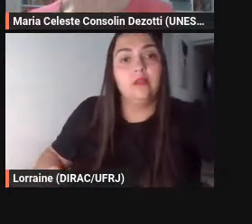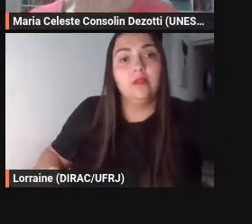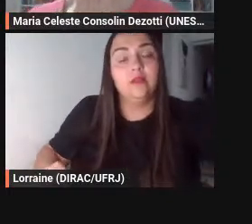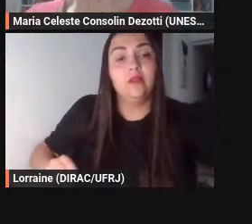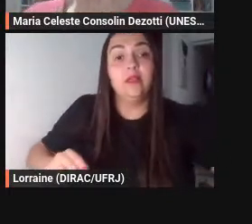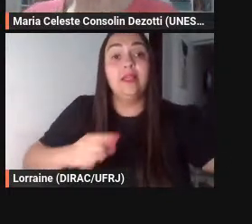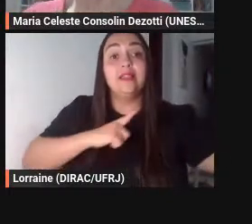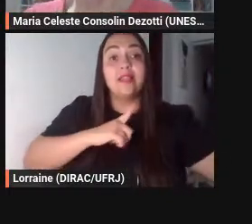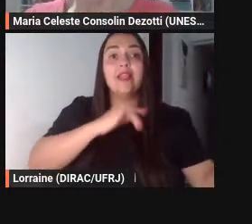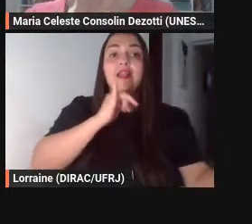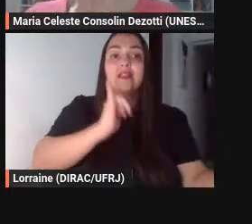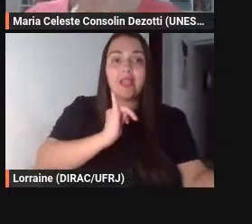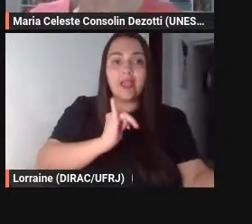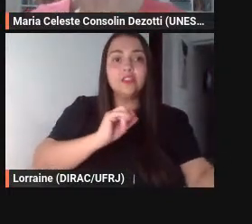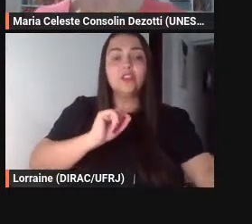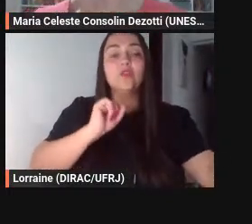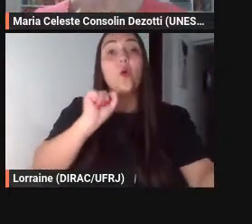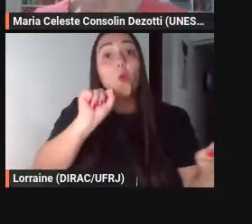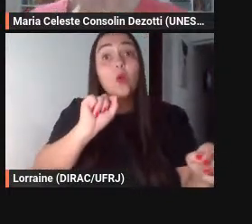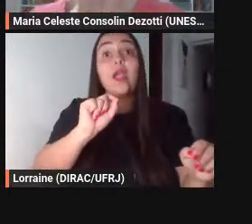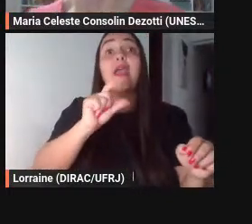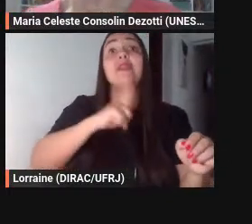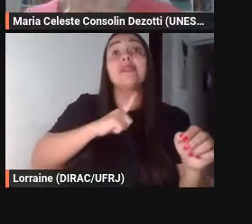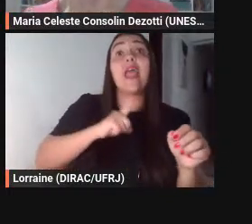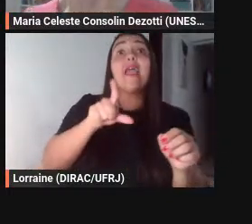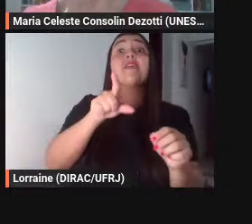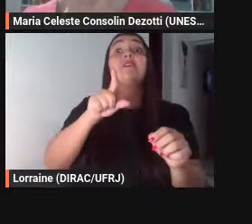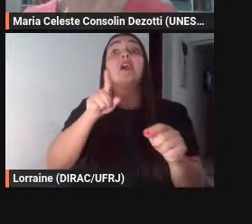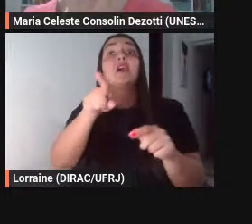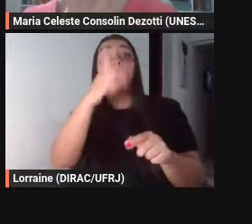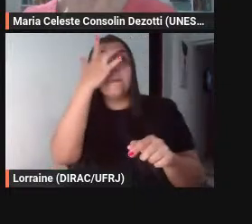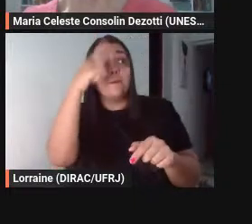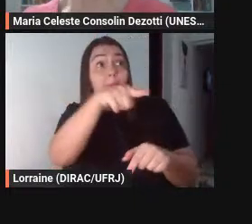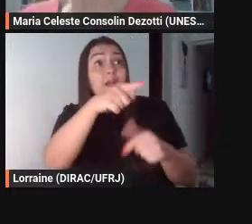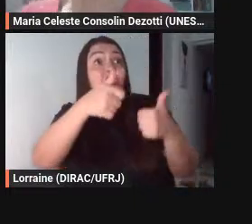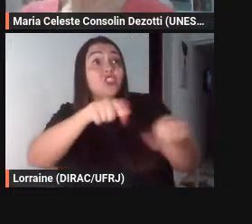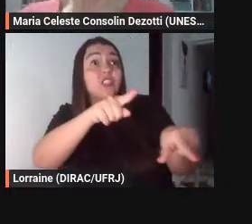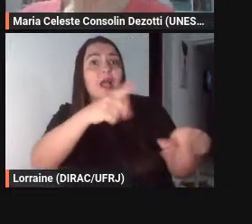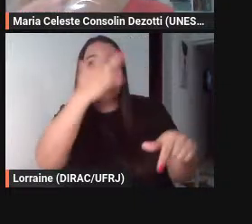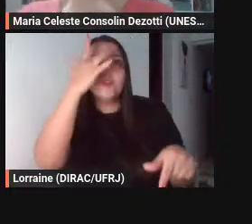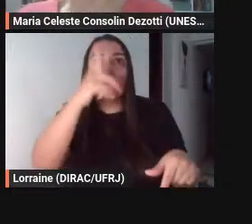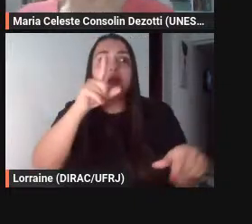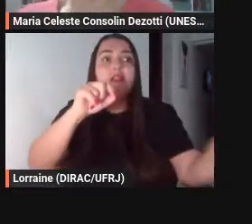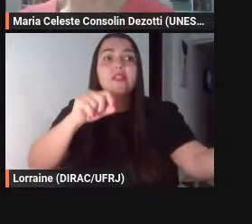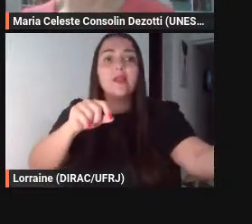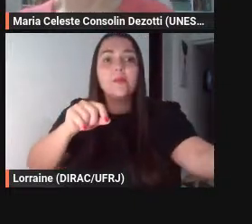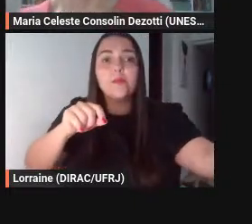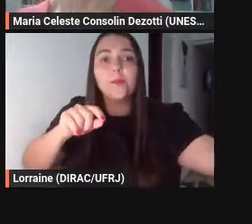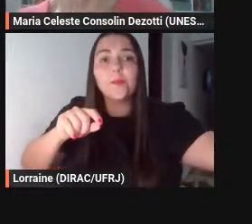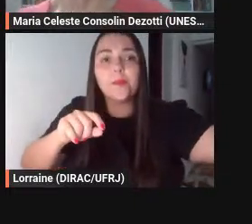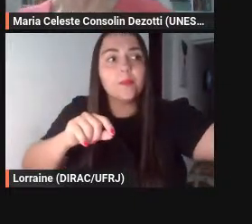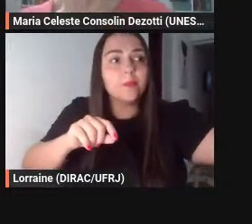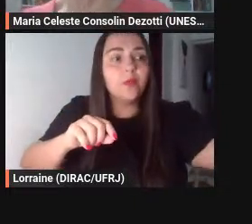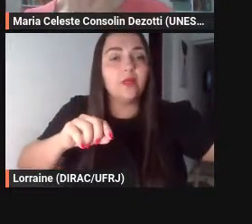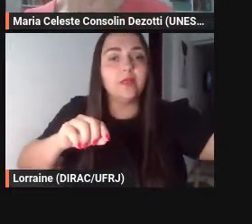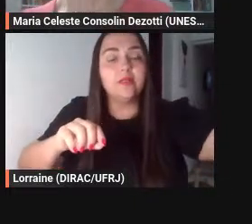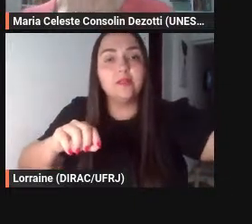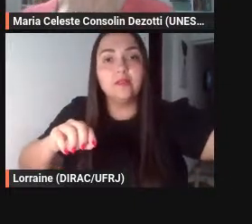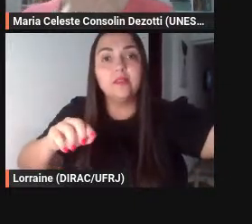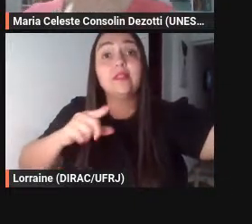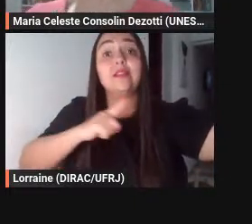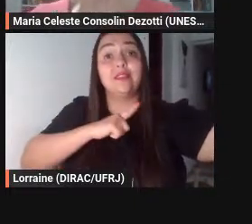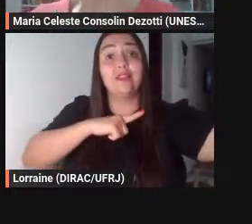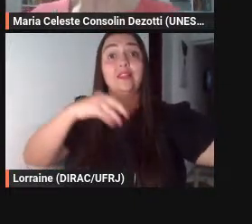questão é dar cabo ou não dar cabo dos carrapatos e na Assembleia de Samos